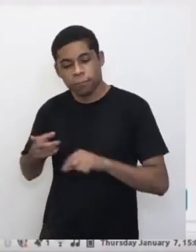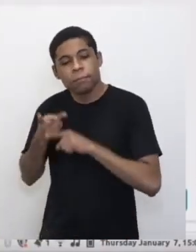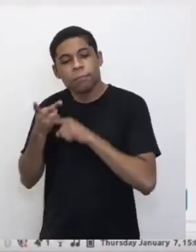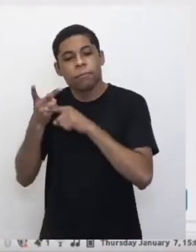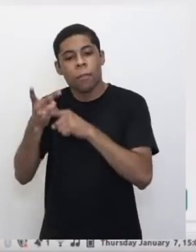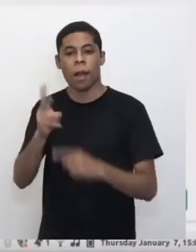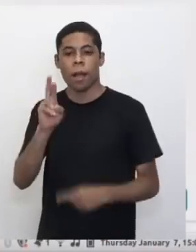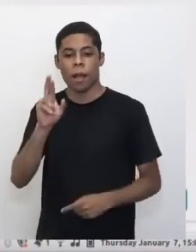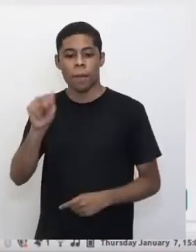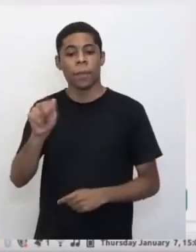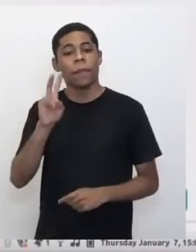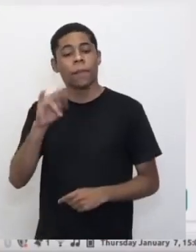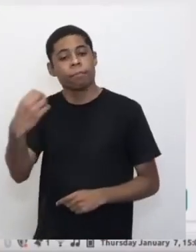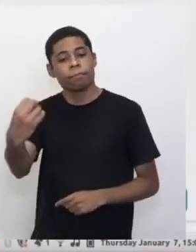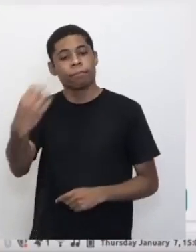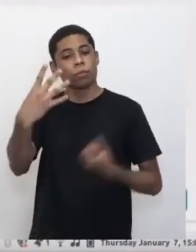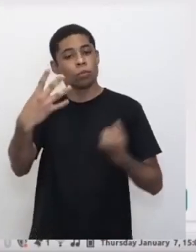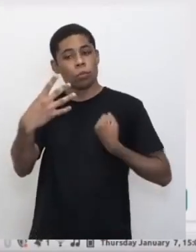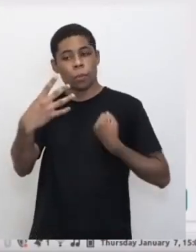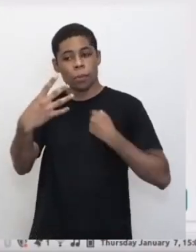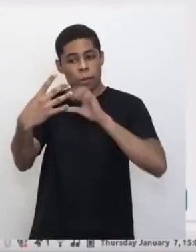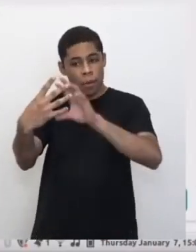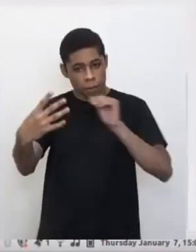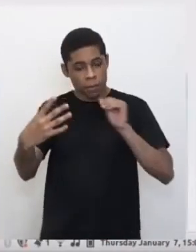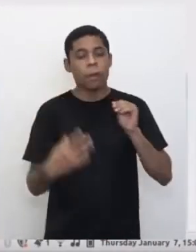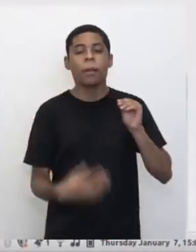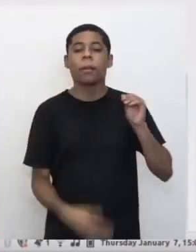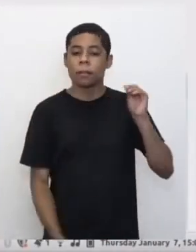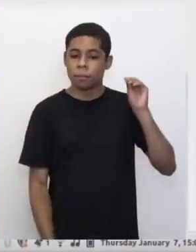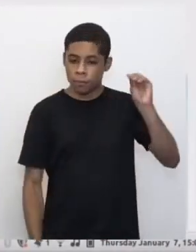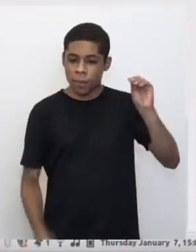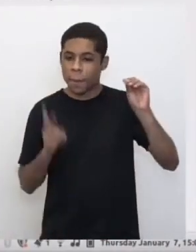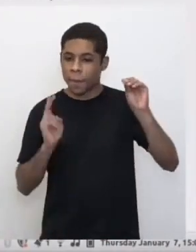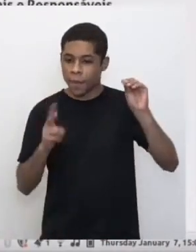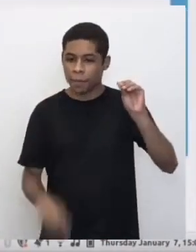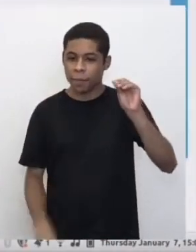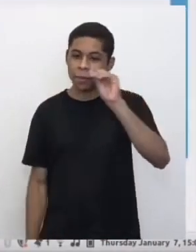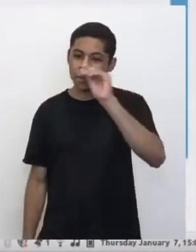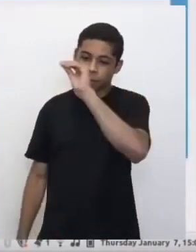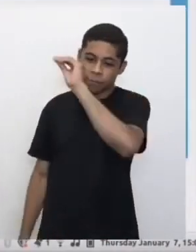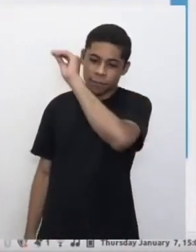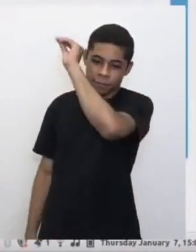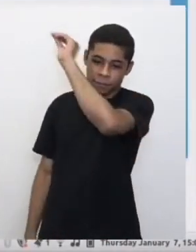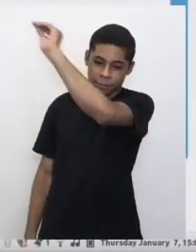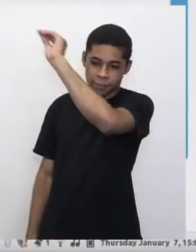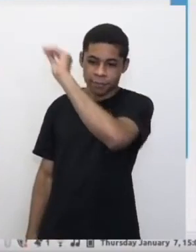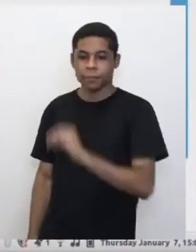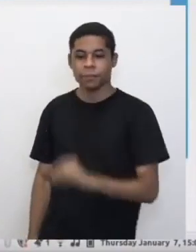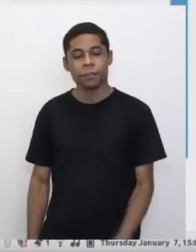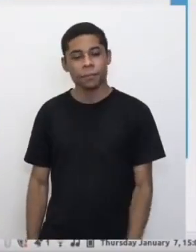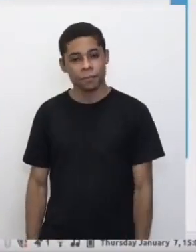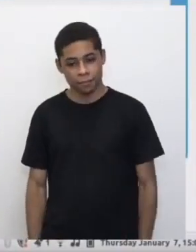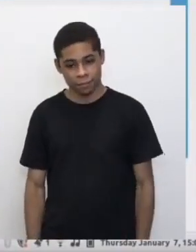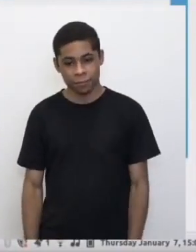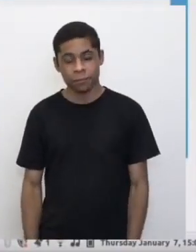Vai aparecer o número do seu R.A. e aí você usa esse número lá naquela nossa primeira tela. Voltamos lá, digitamos o